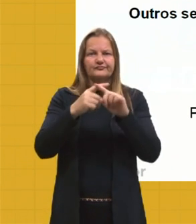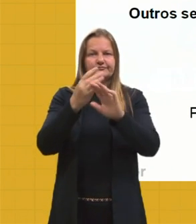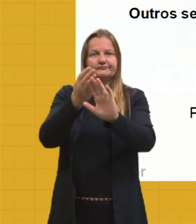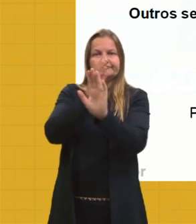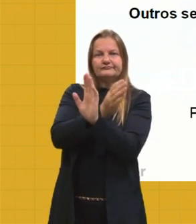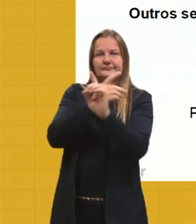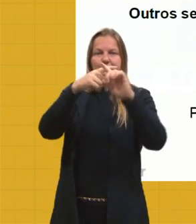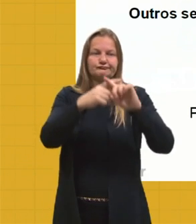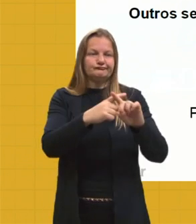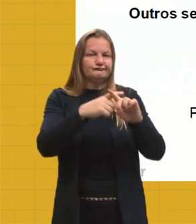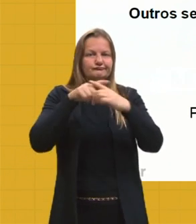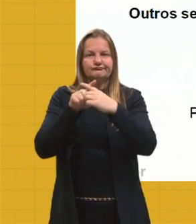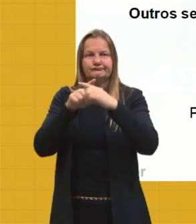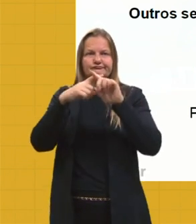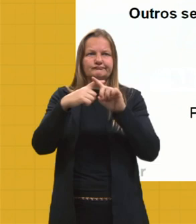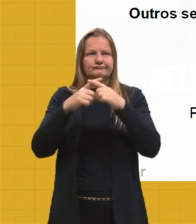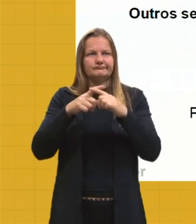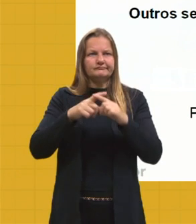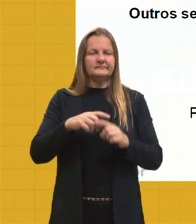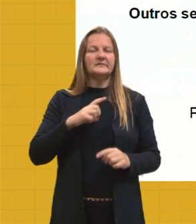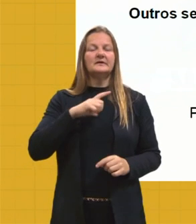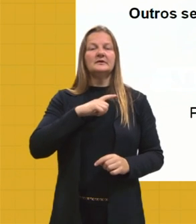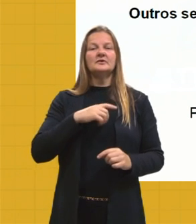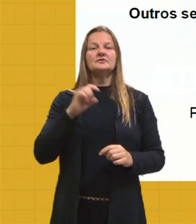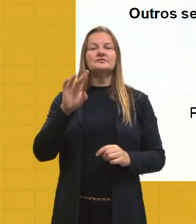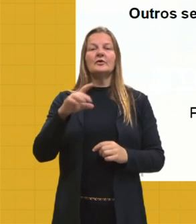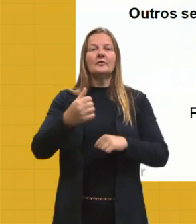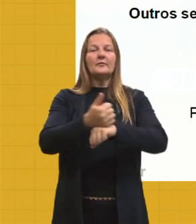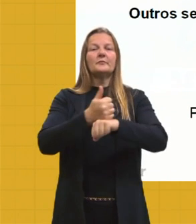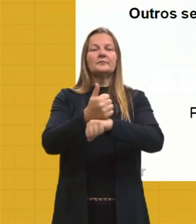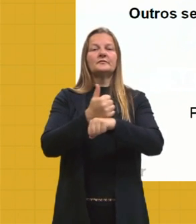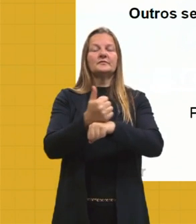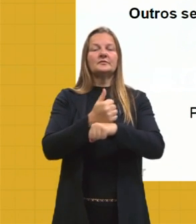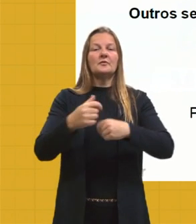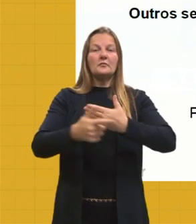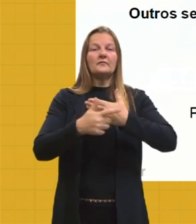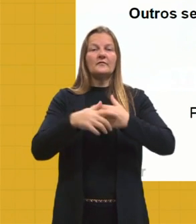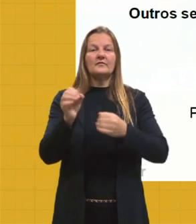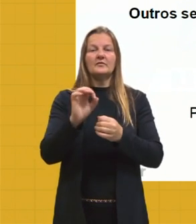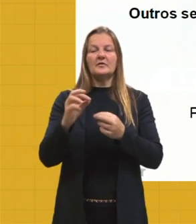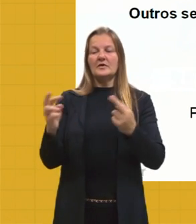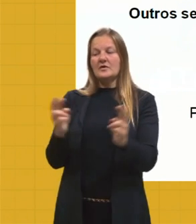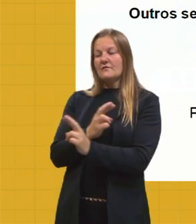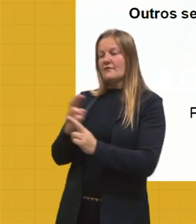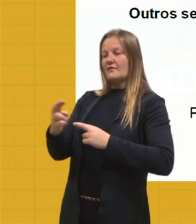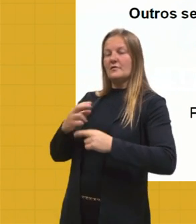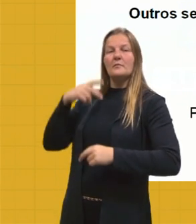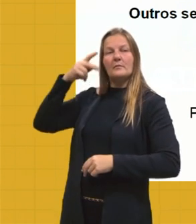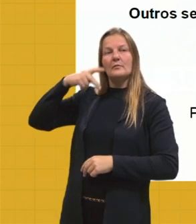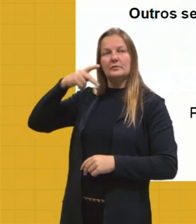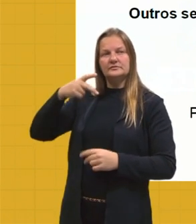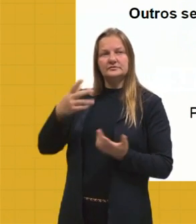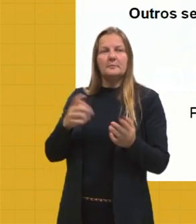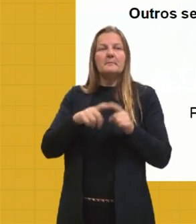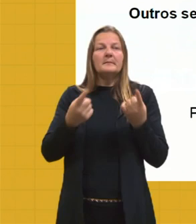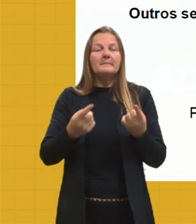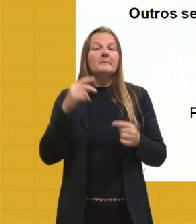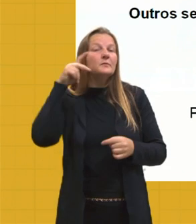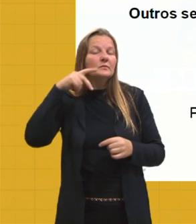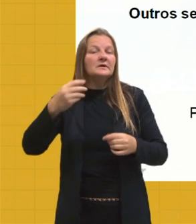que muitas vezes nós devemos só cumprir nossa profissão e não nos envolvermos com política.